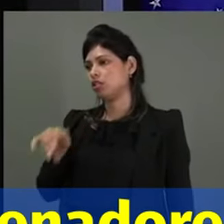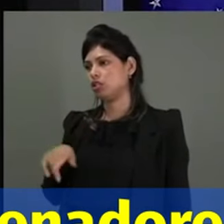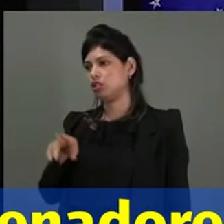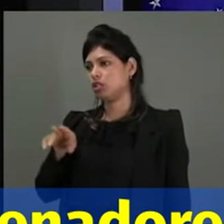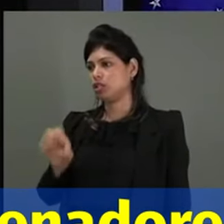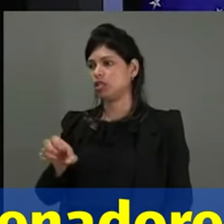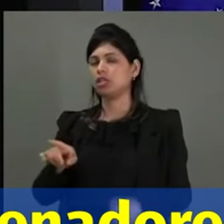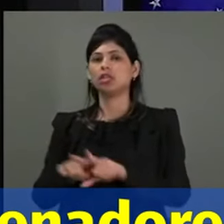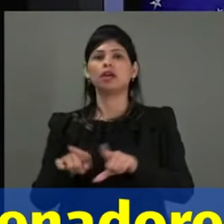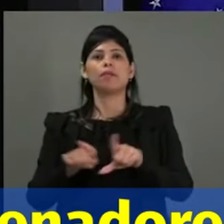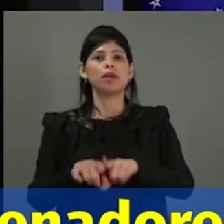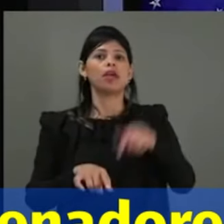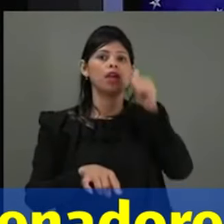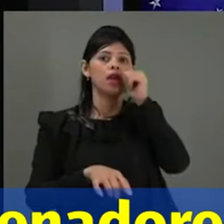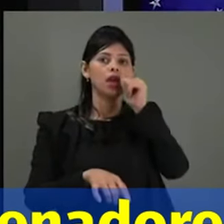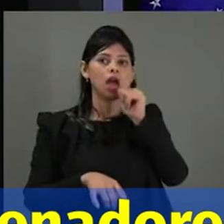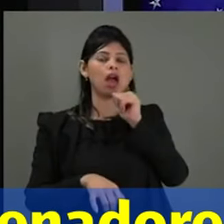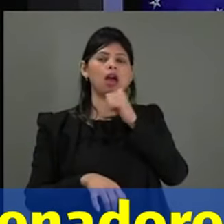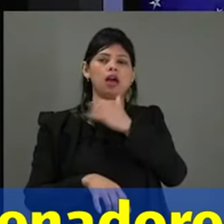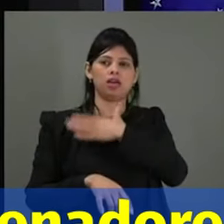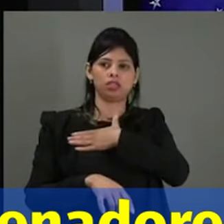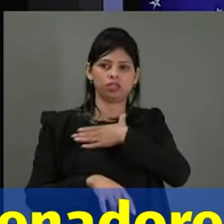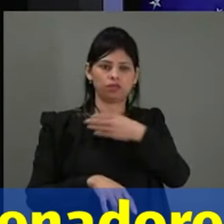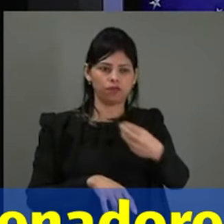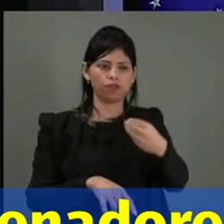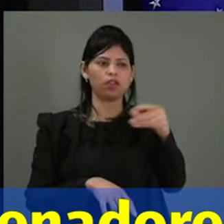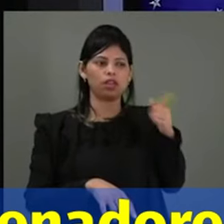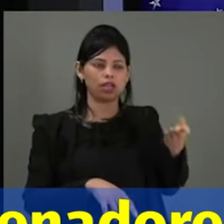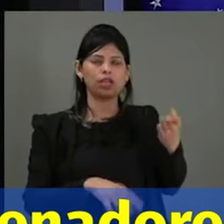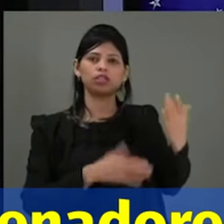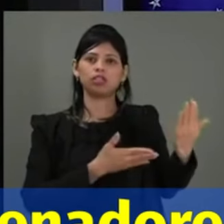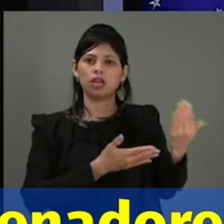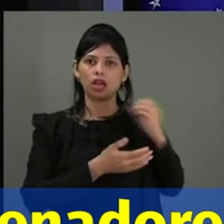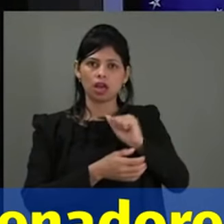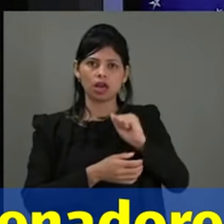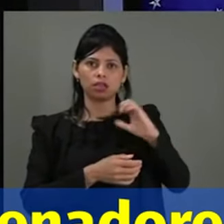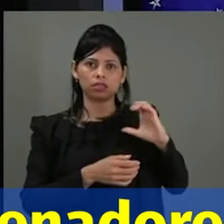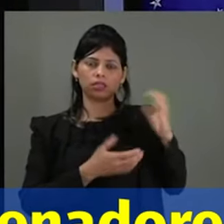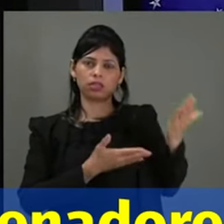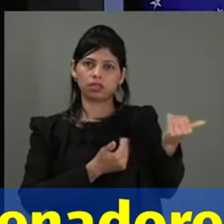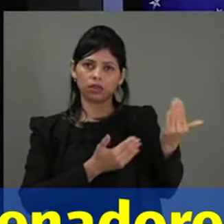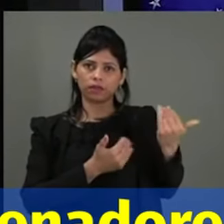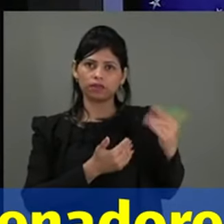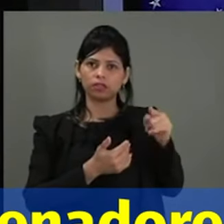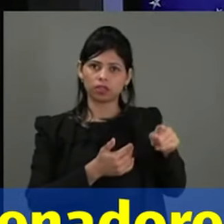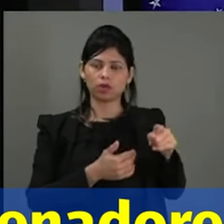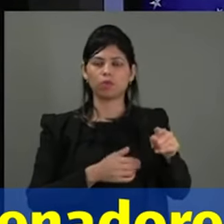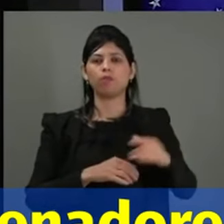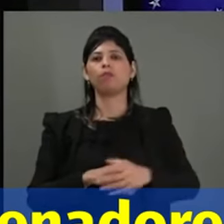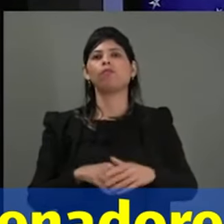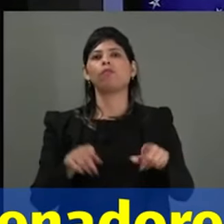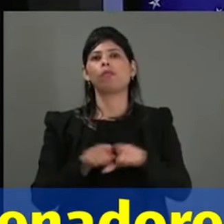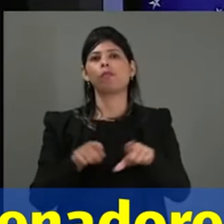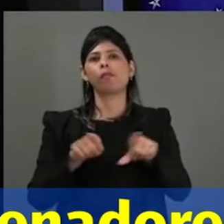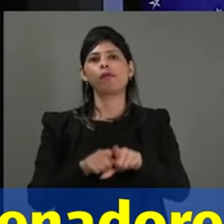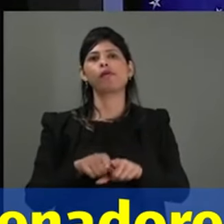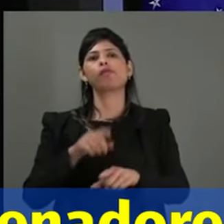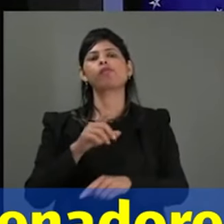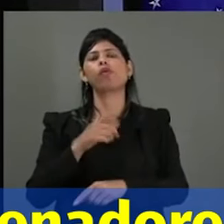adolescentes do senhor Clédiston Pereira da Cunha, que foi um brasileiro vítima